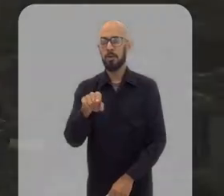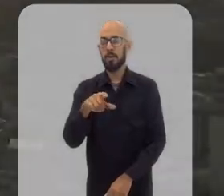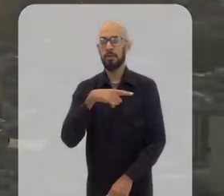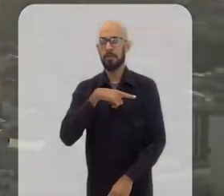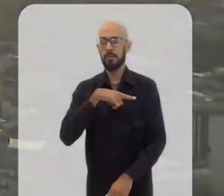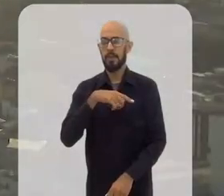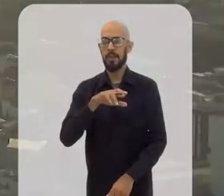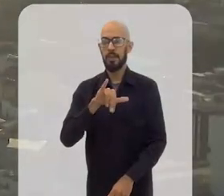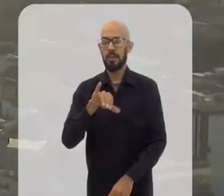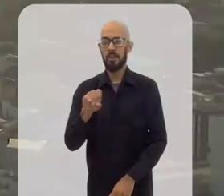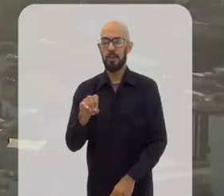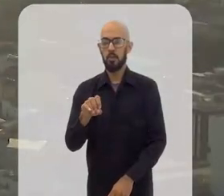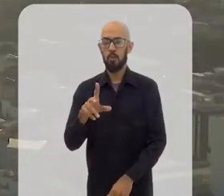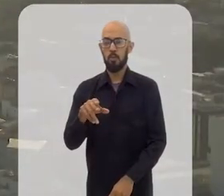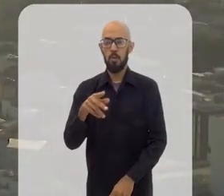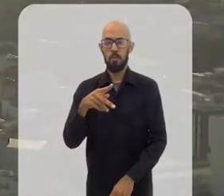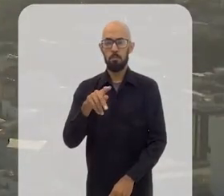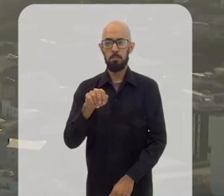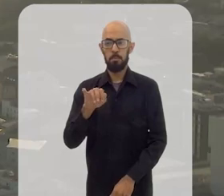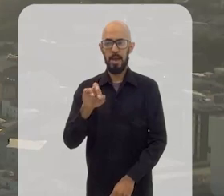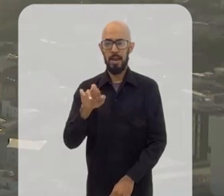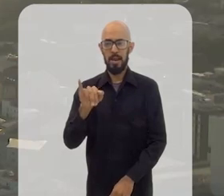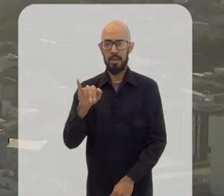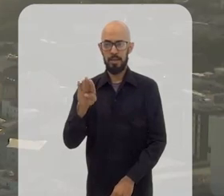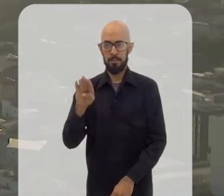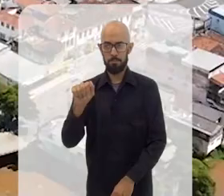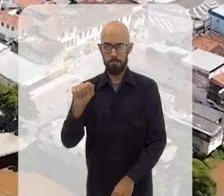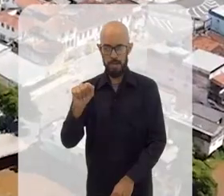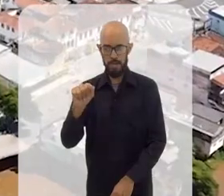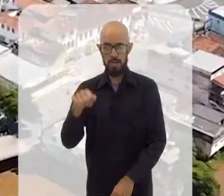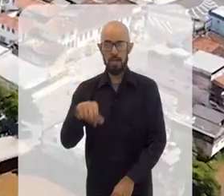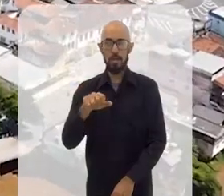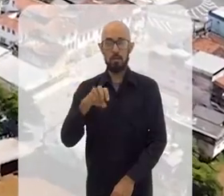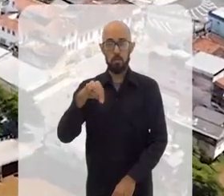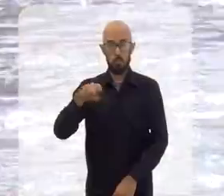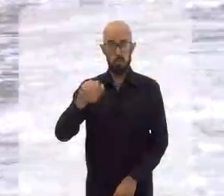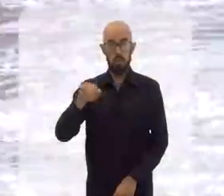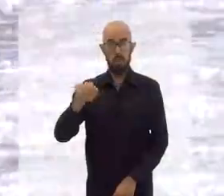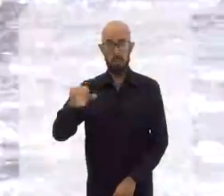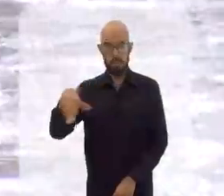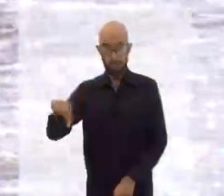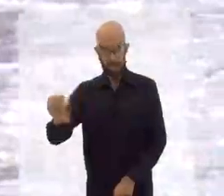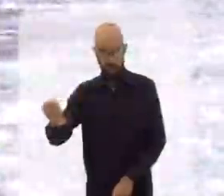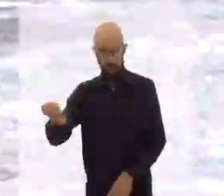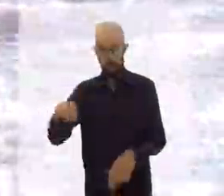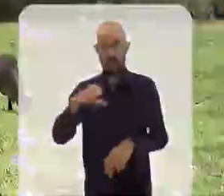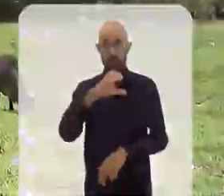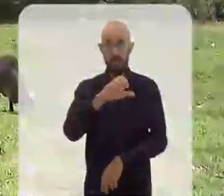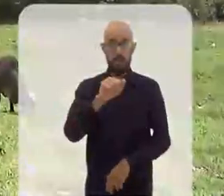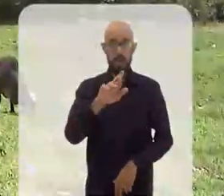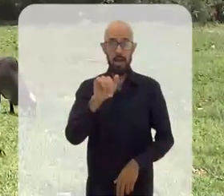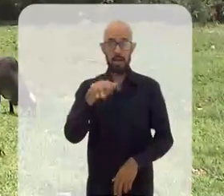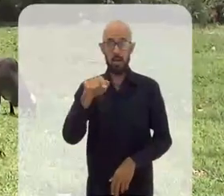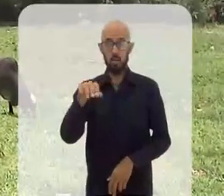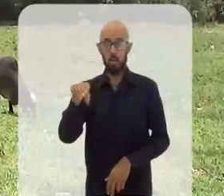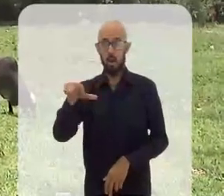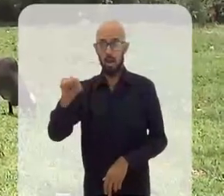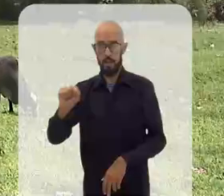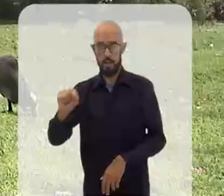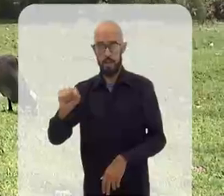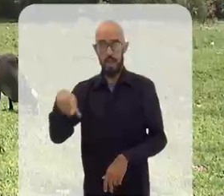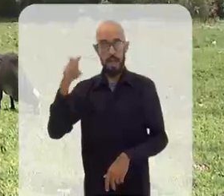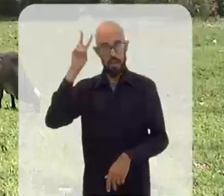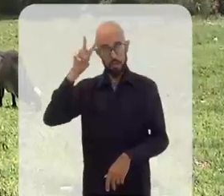Itaperuna é cercada de rios como Paraíba do Sul, Muriaé e Carangola. A história das